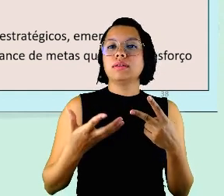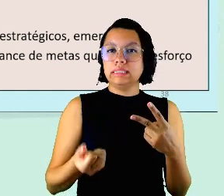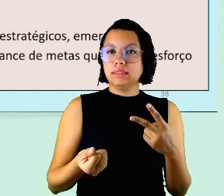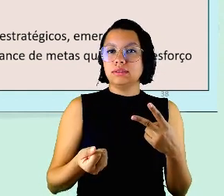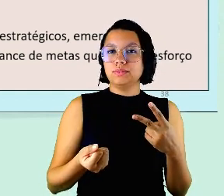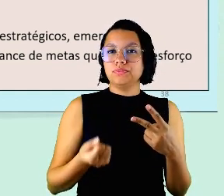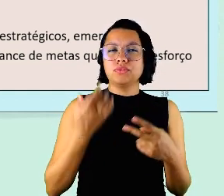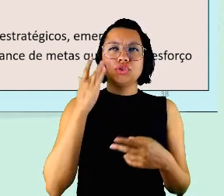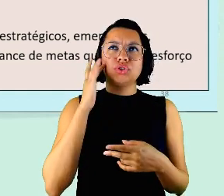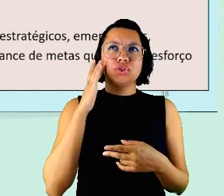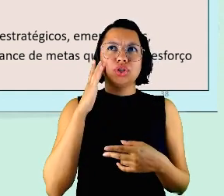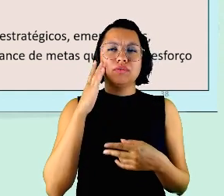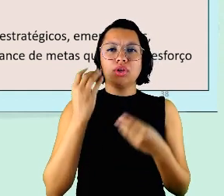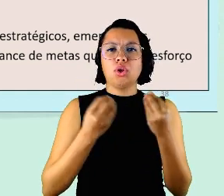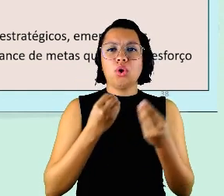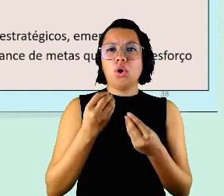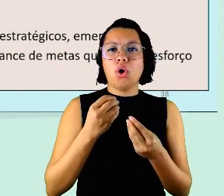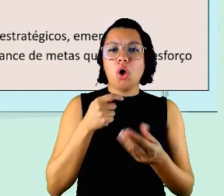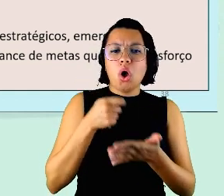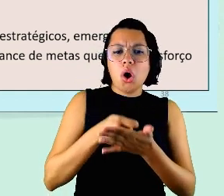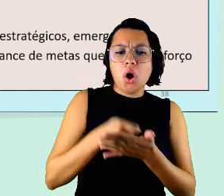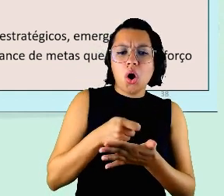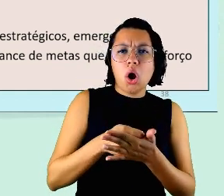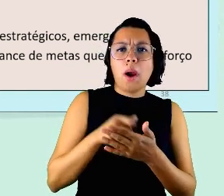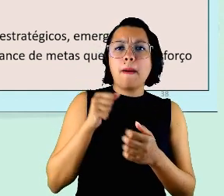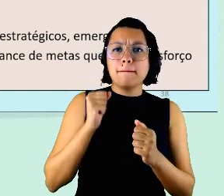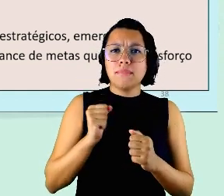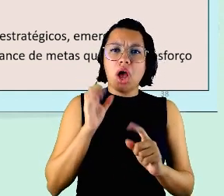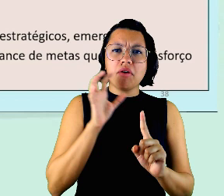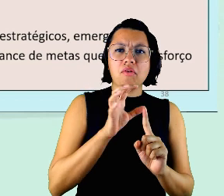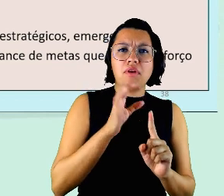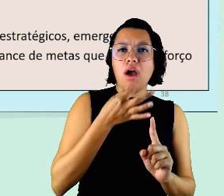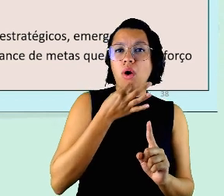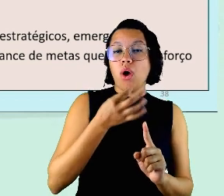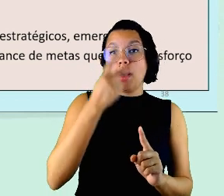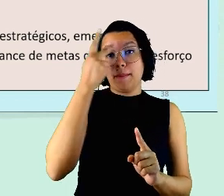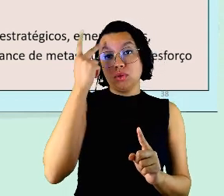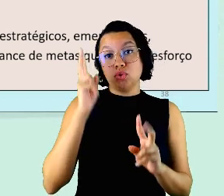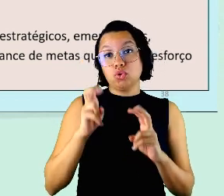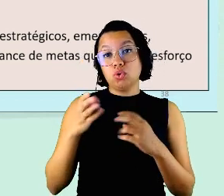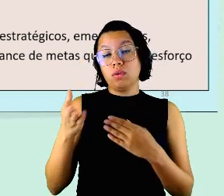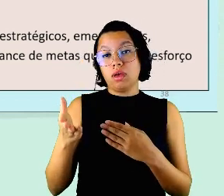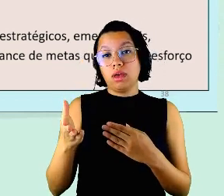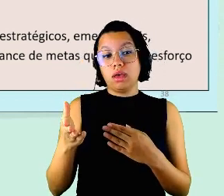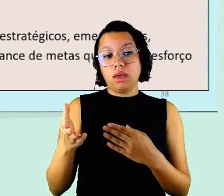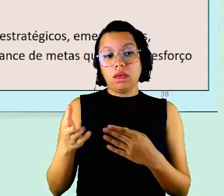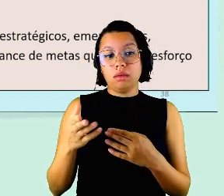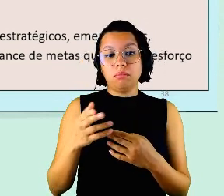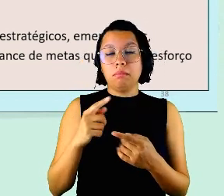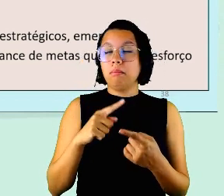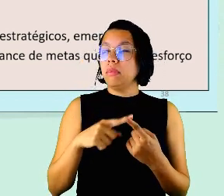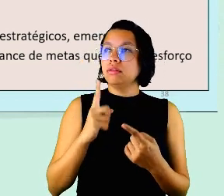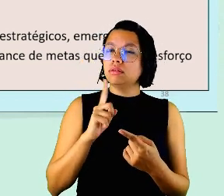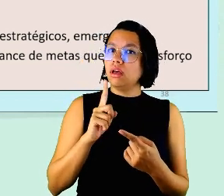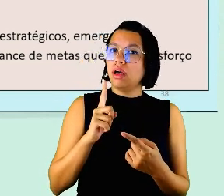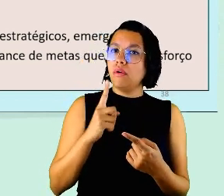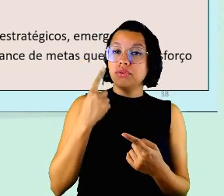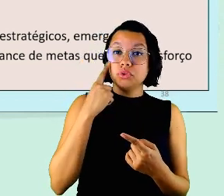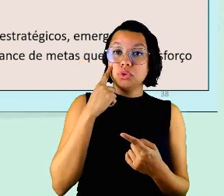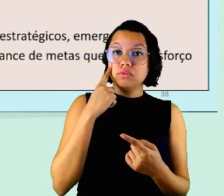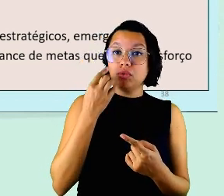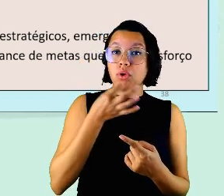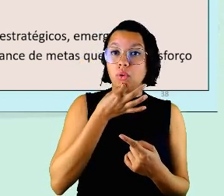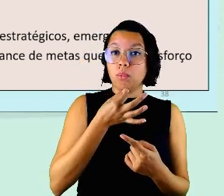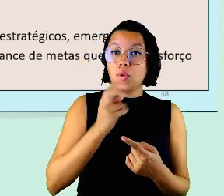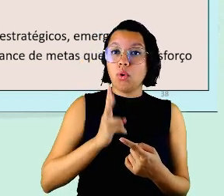ser compulsório o teletrabalho poderia ter afetado a opinião das pessoas sobre ele né e não a gente viu que a opinião continuou